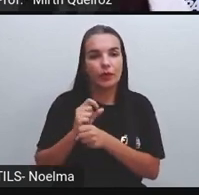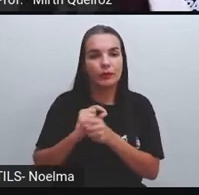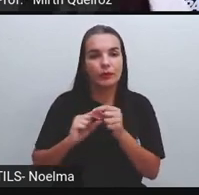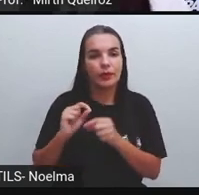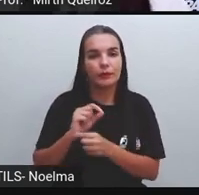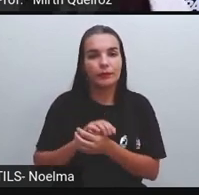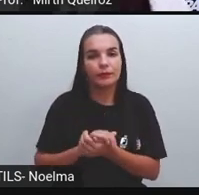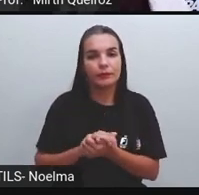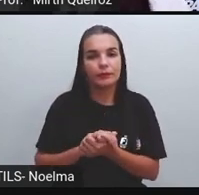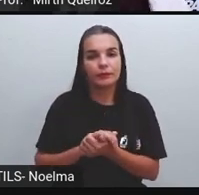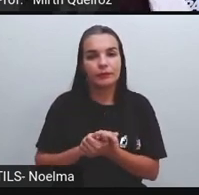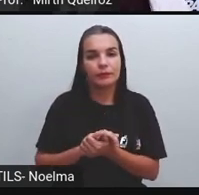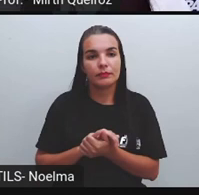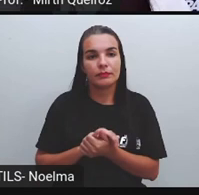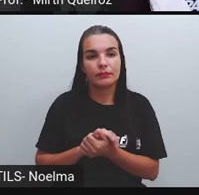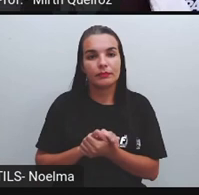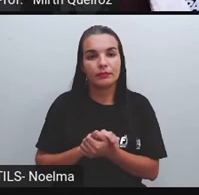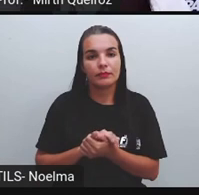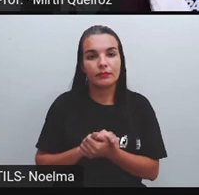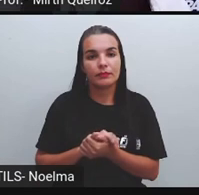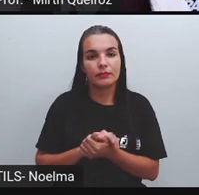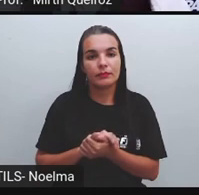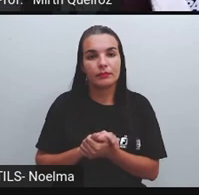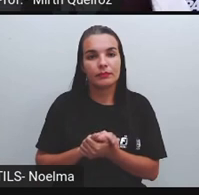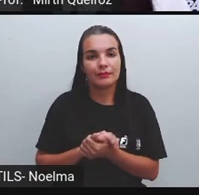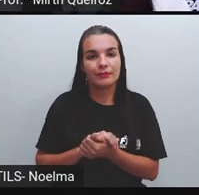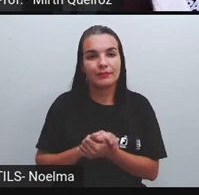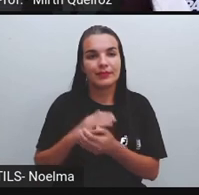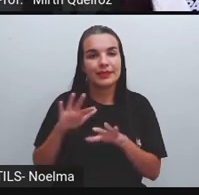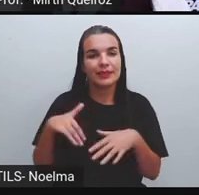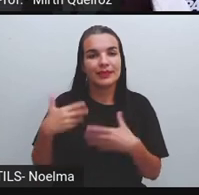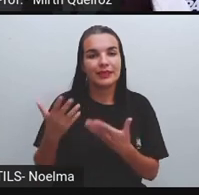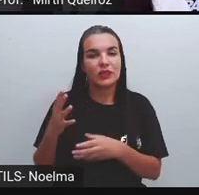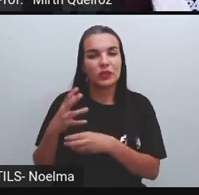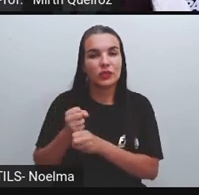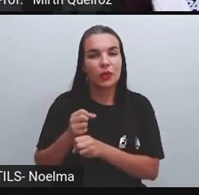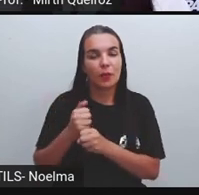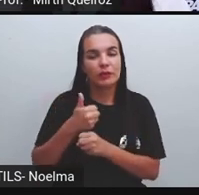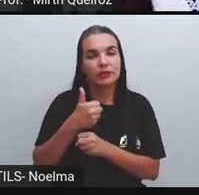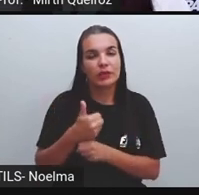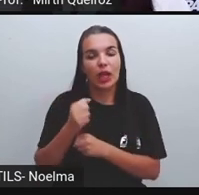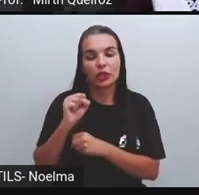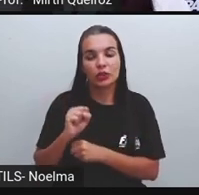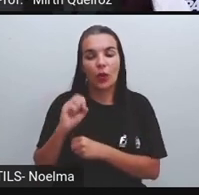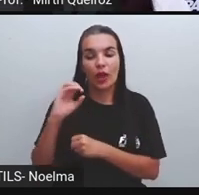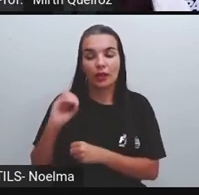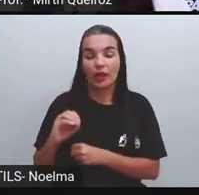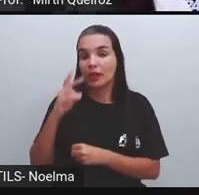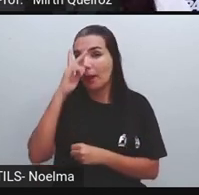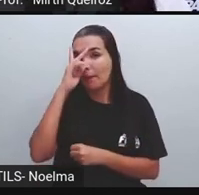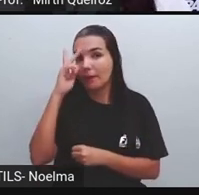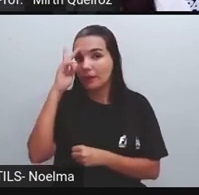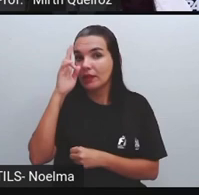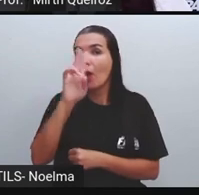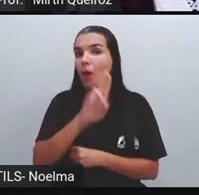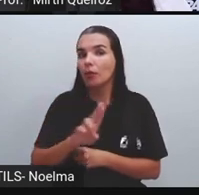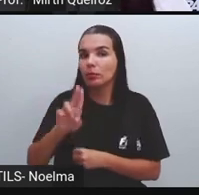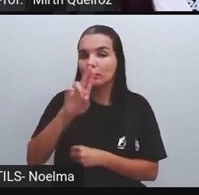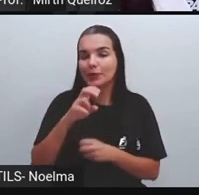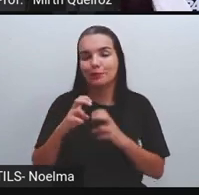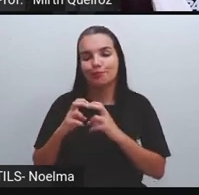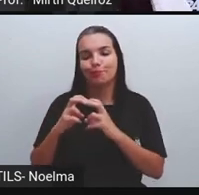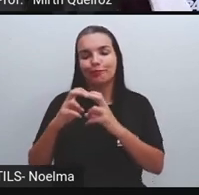58, isso mesmo, 58. 180 pessoas utilizam transportes que poluem